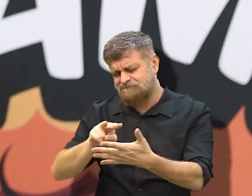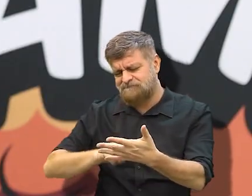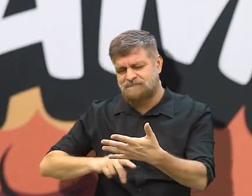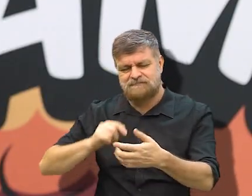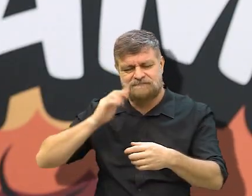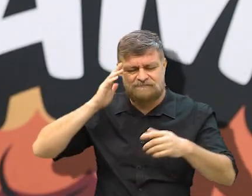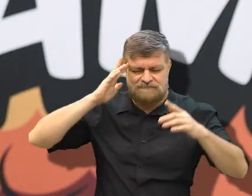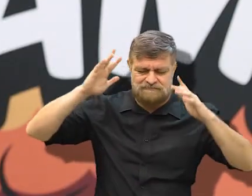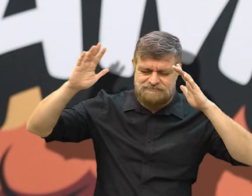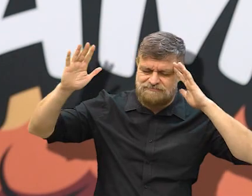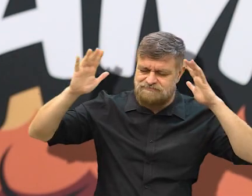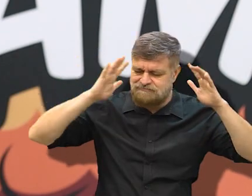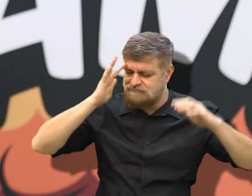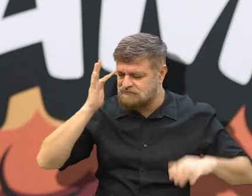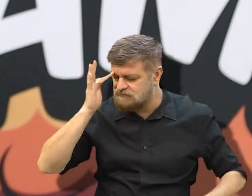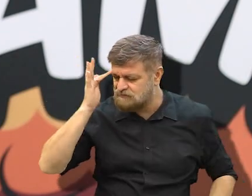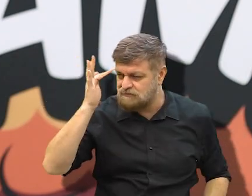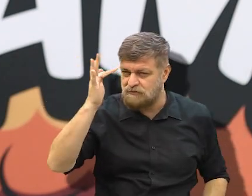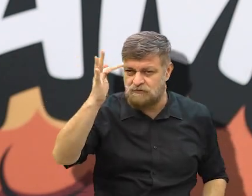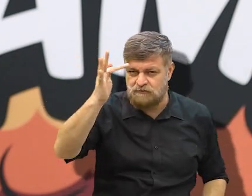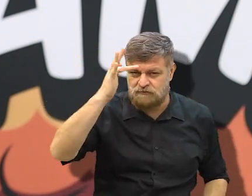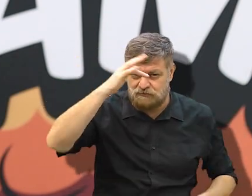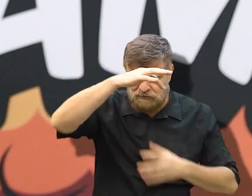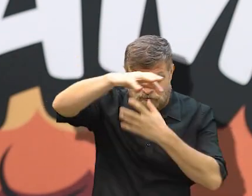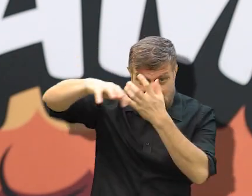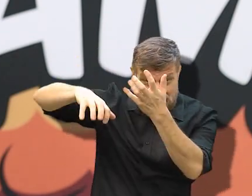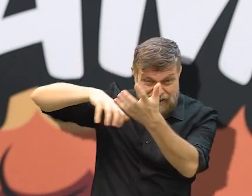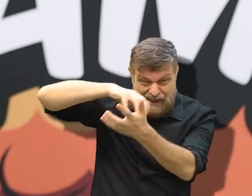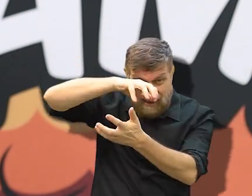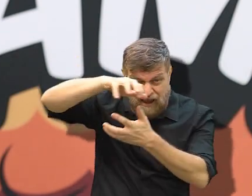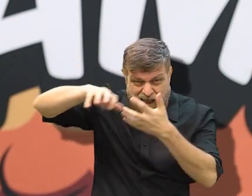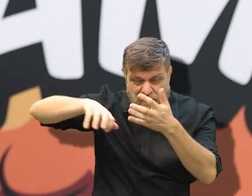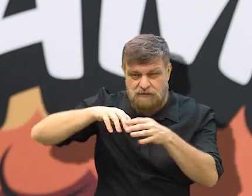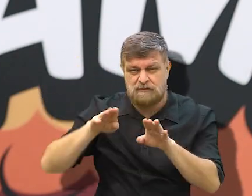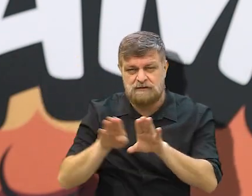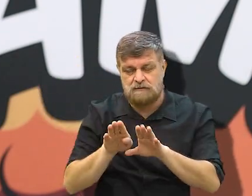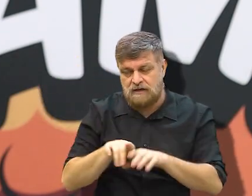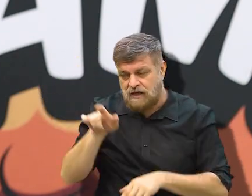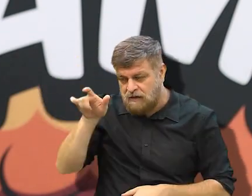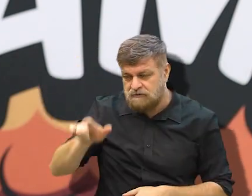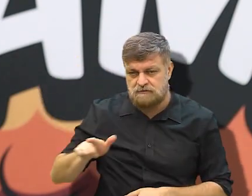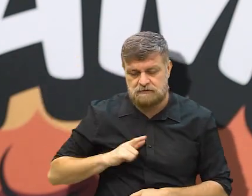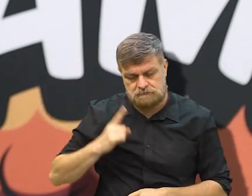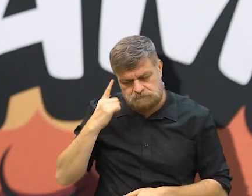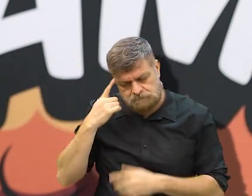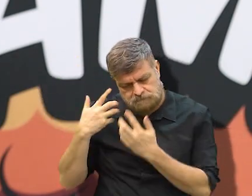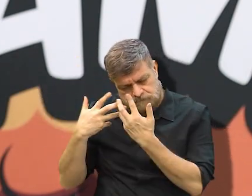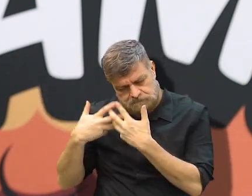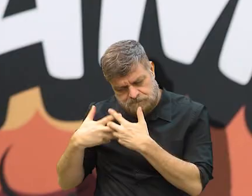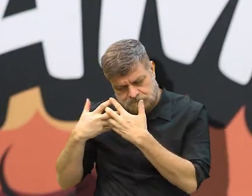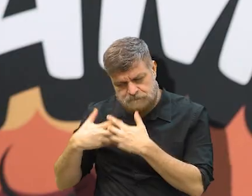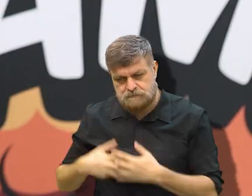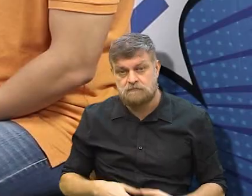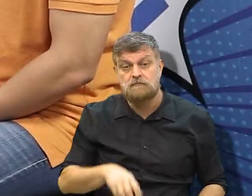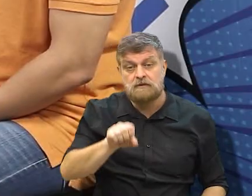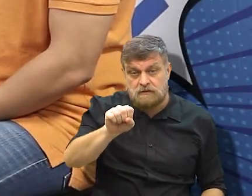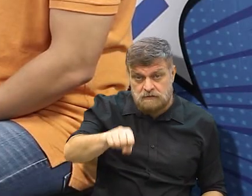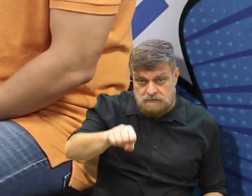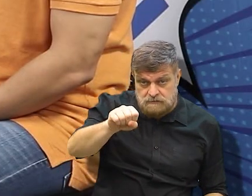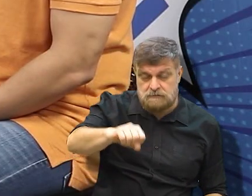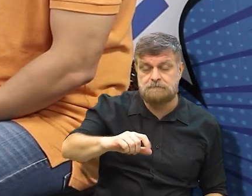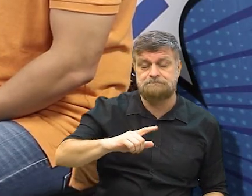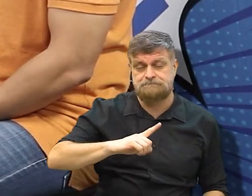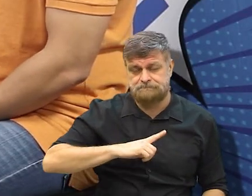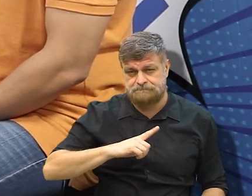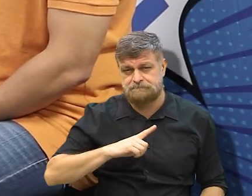porque além de viajar nesse futuro distópico, eles ainda... tem aí uma reflexão, né? Tem